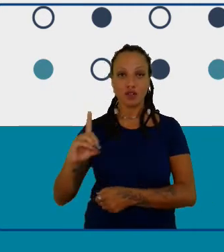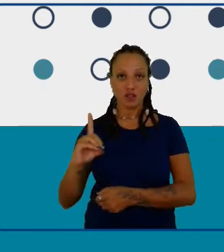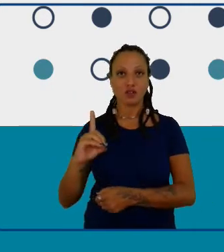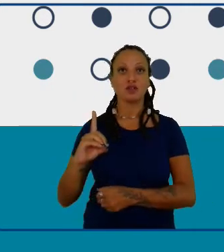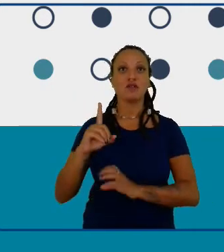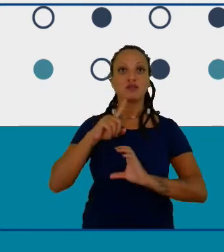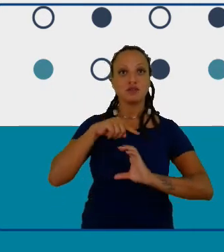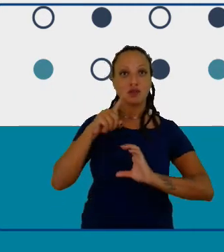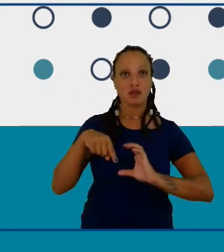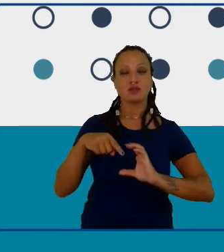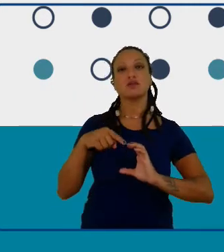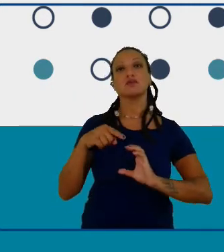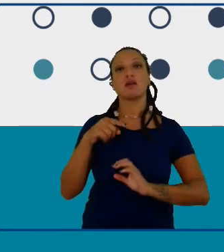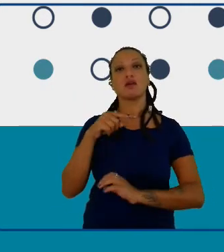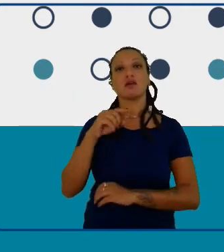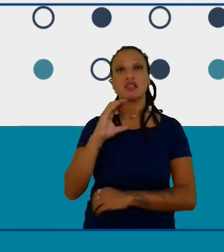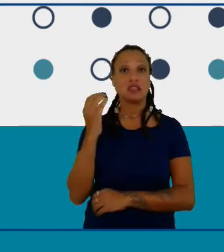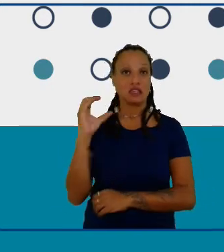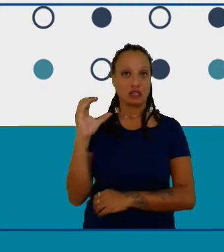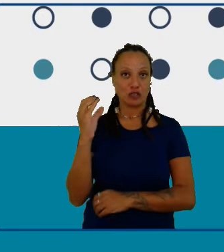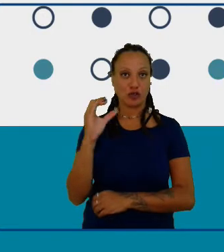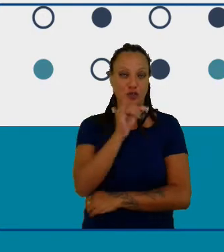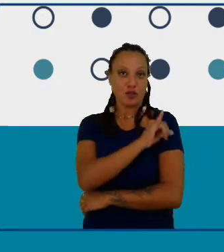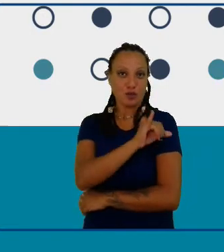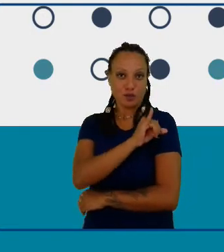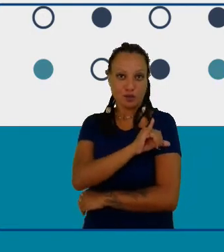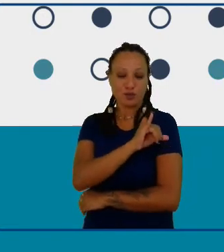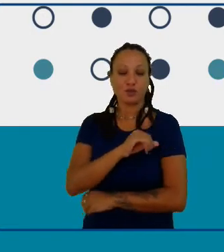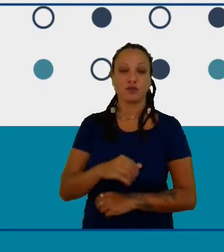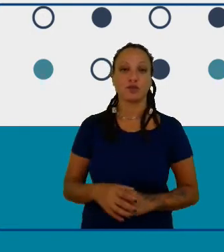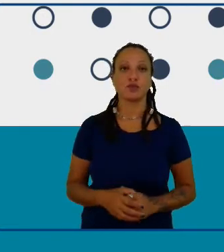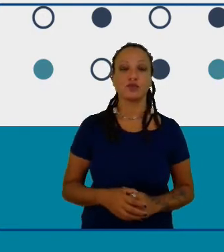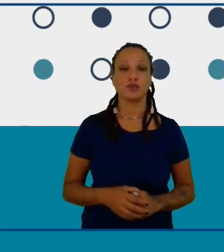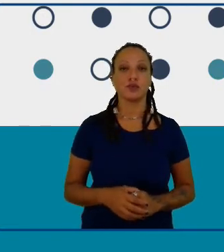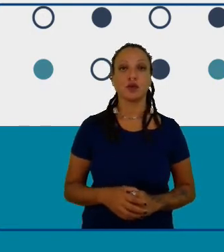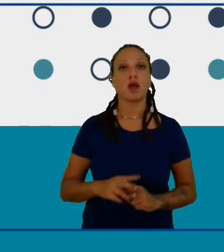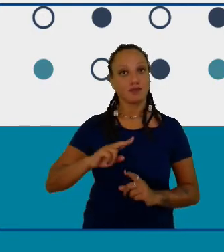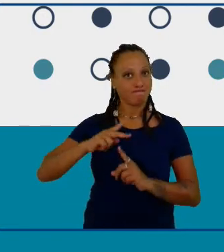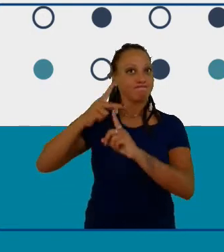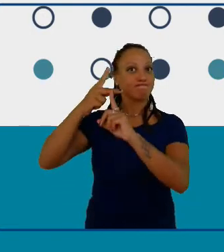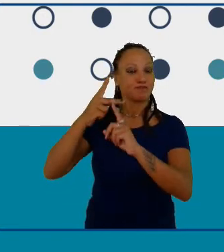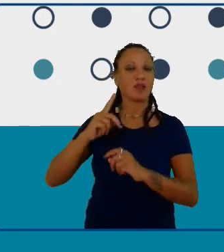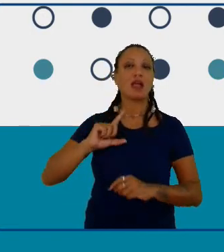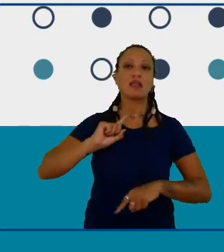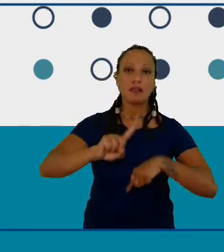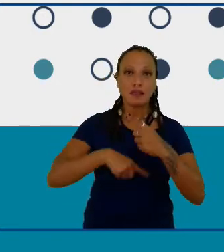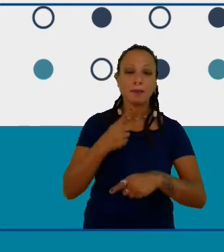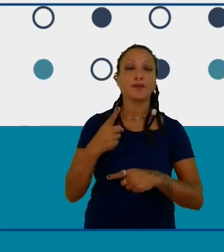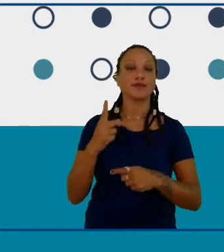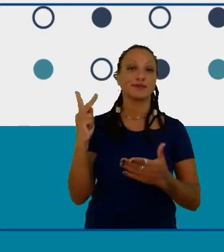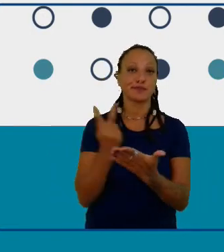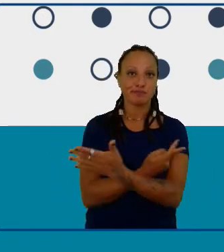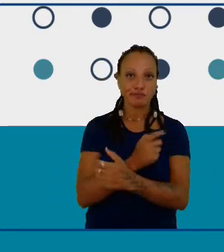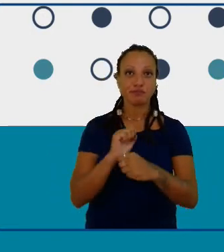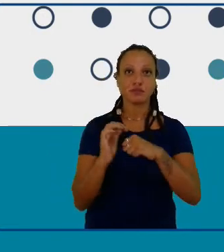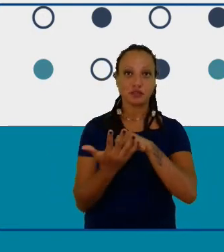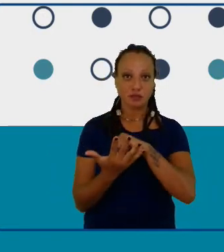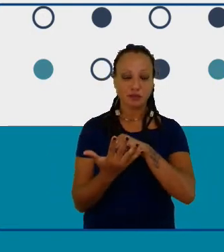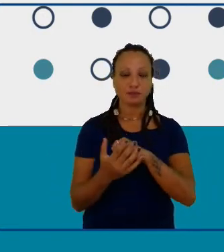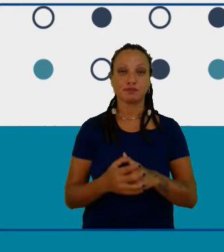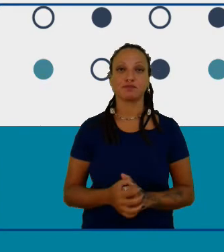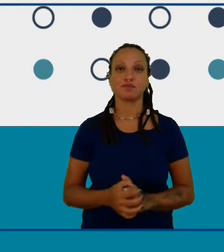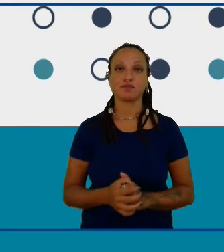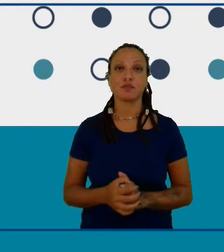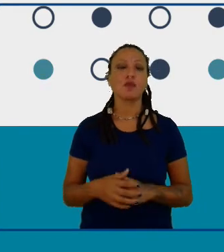municipal de Niterói e aí logo depois veio a pandemia e aí a gente eu conversando com as